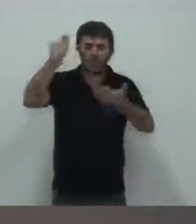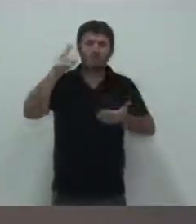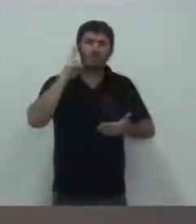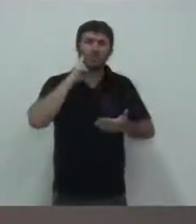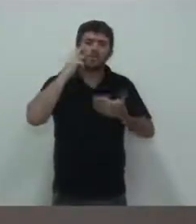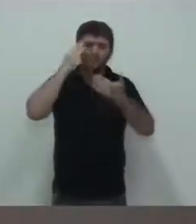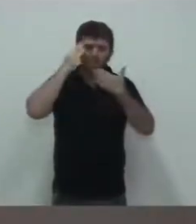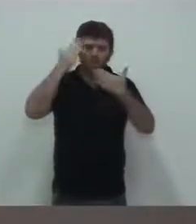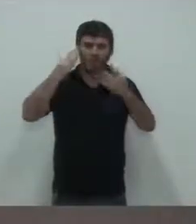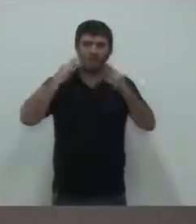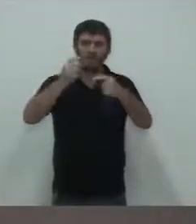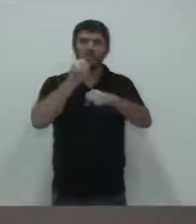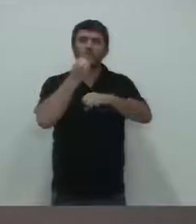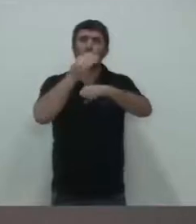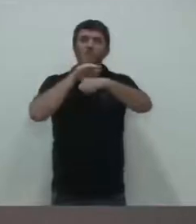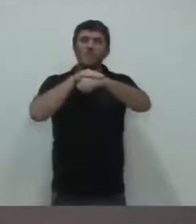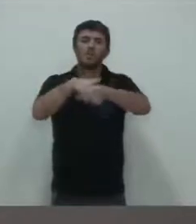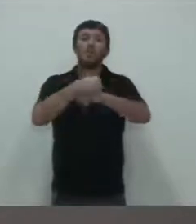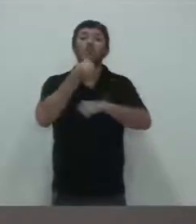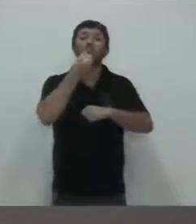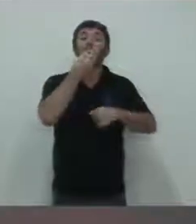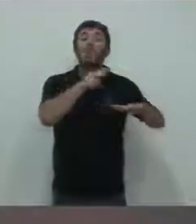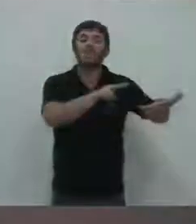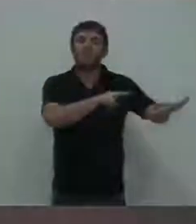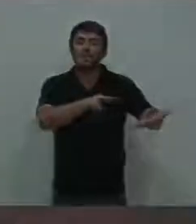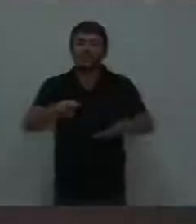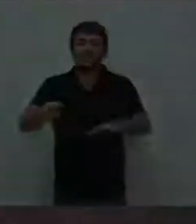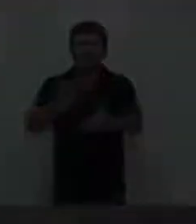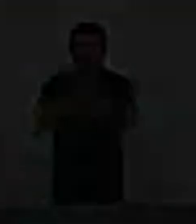todos. Boa noite e boa semana para vocês. Até.